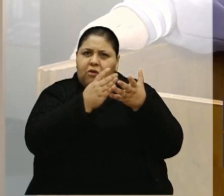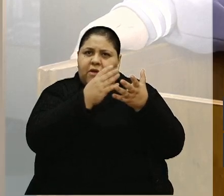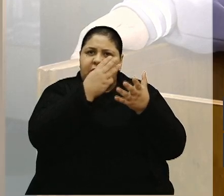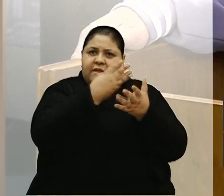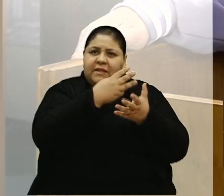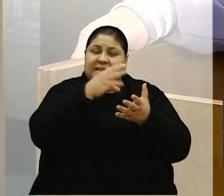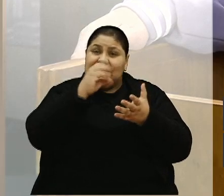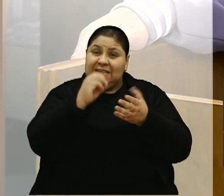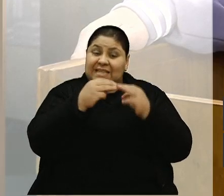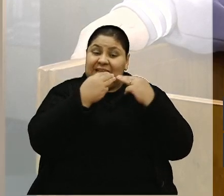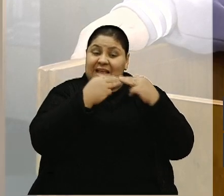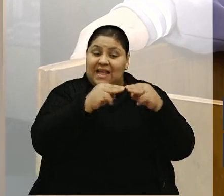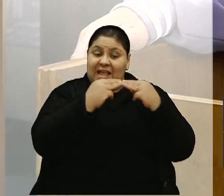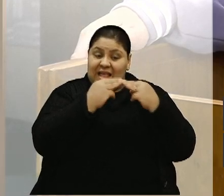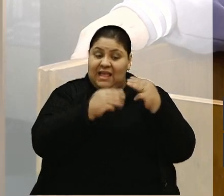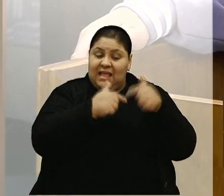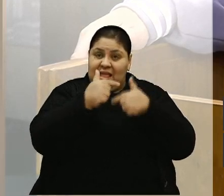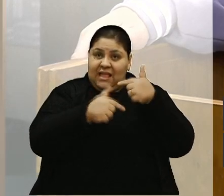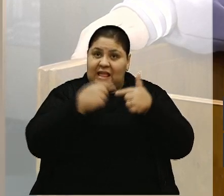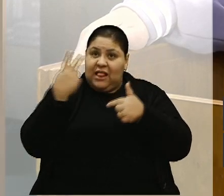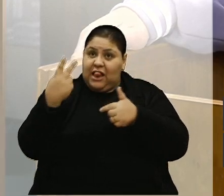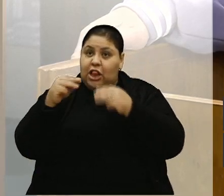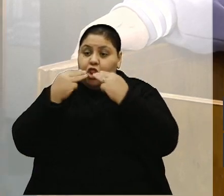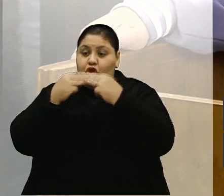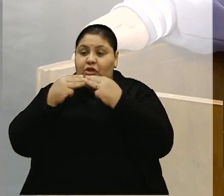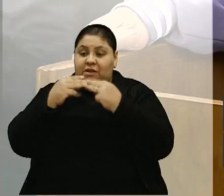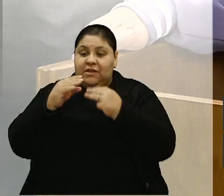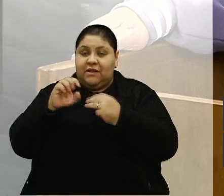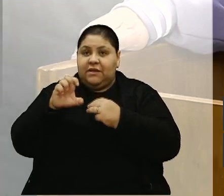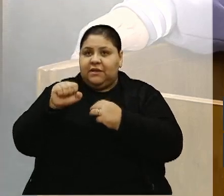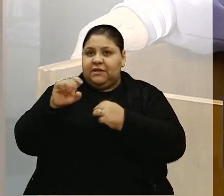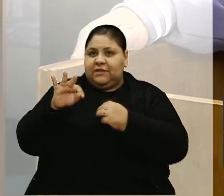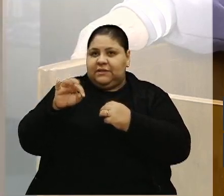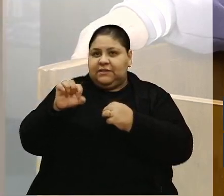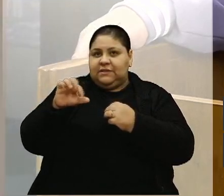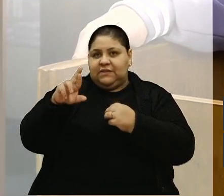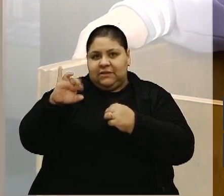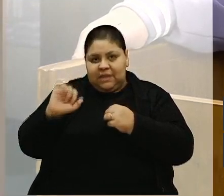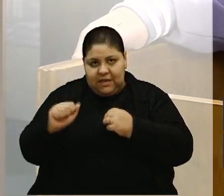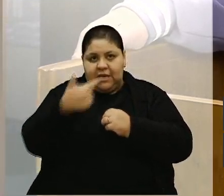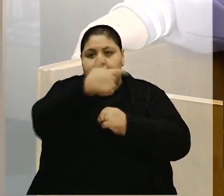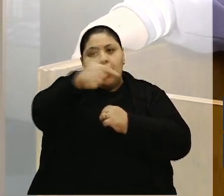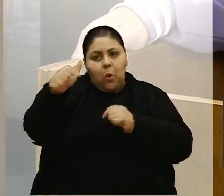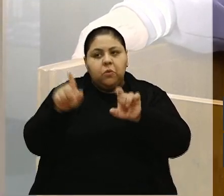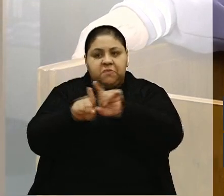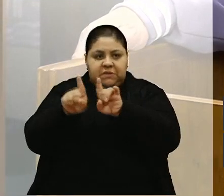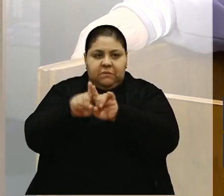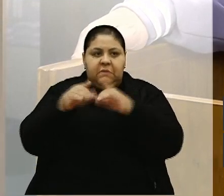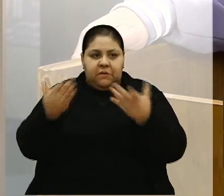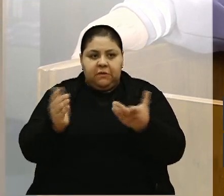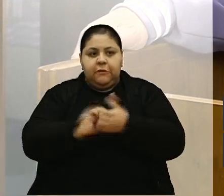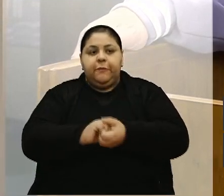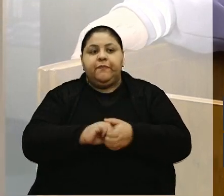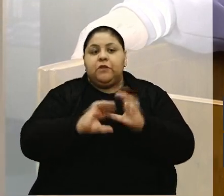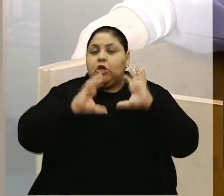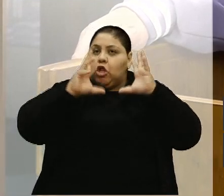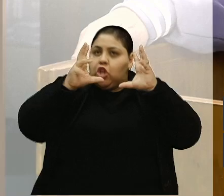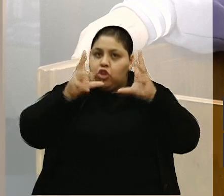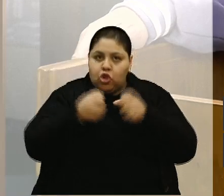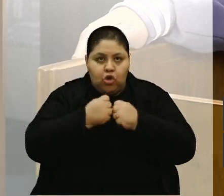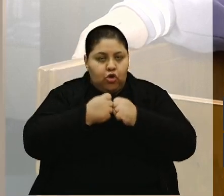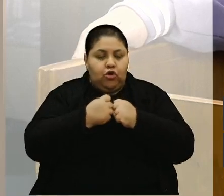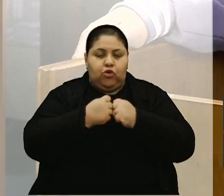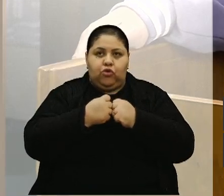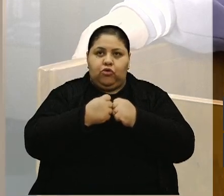atrividade. Temos dois trator-esteira, entre outros. Mas, tudo isso, se não